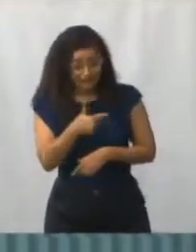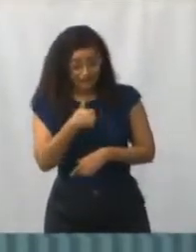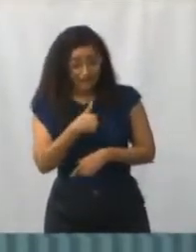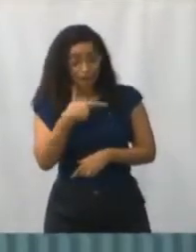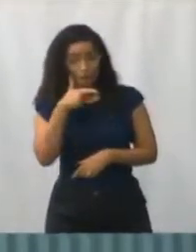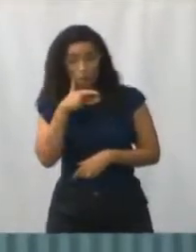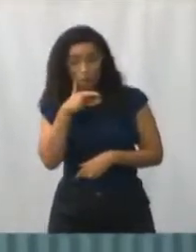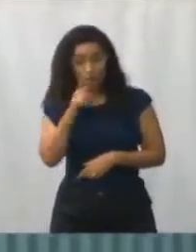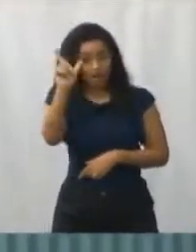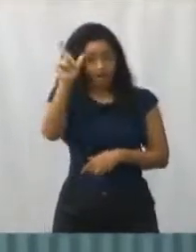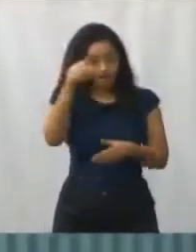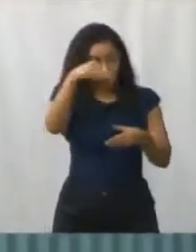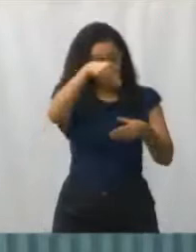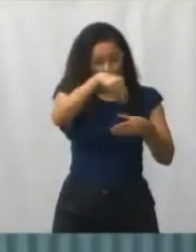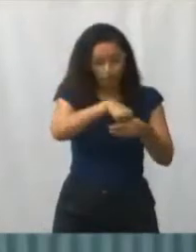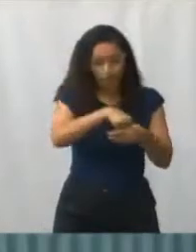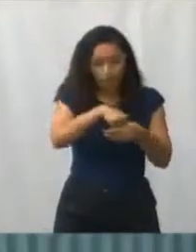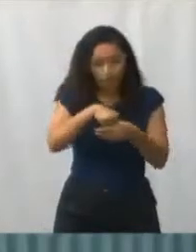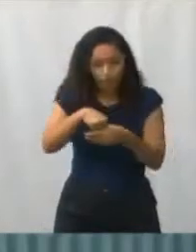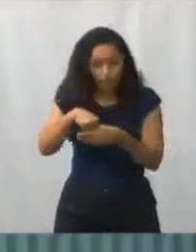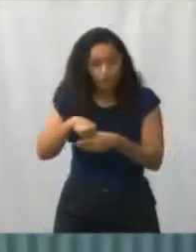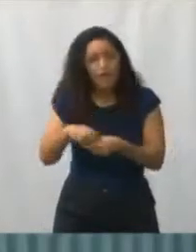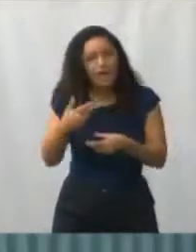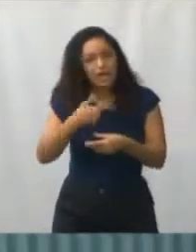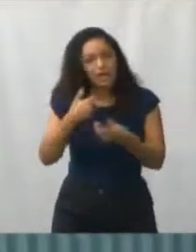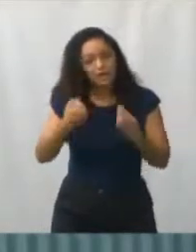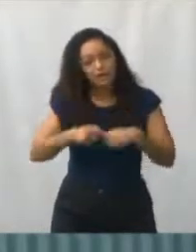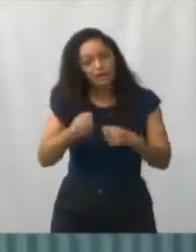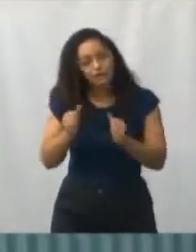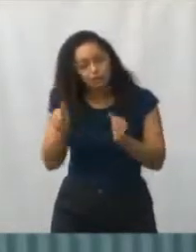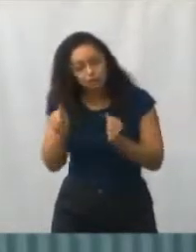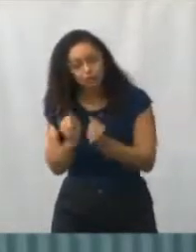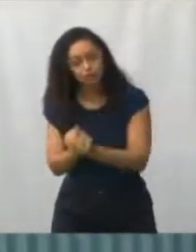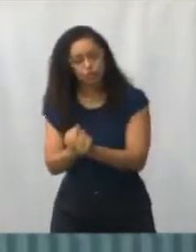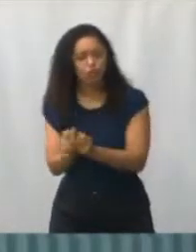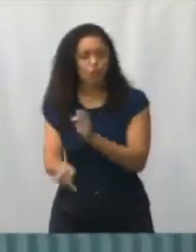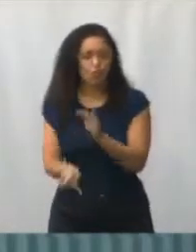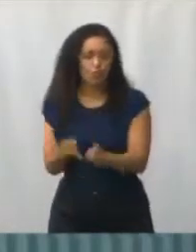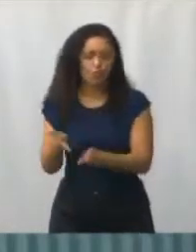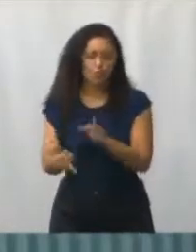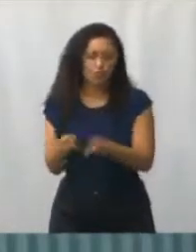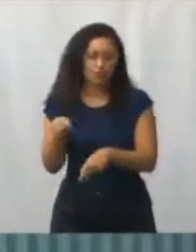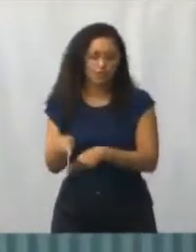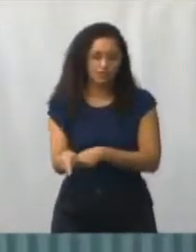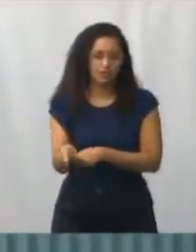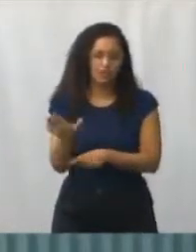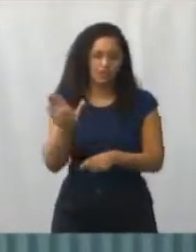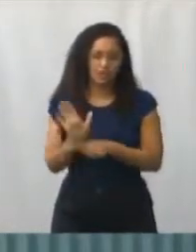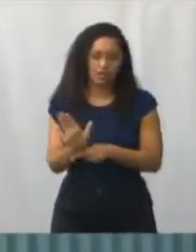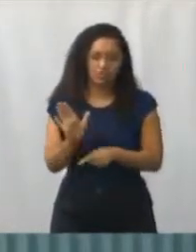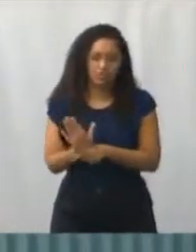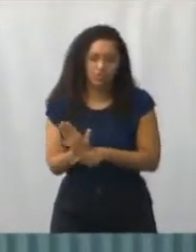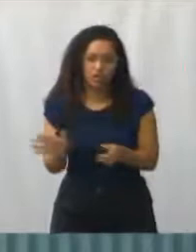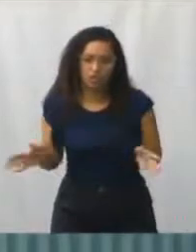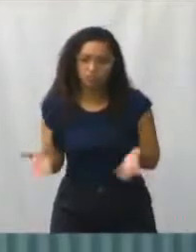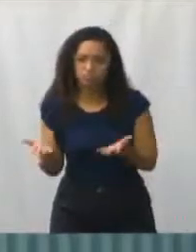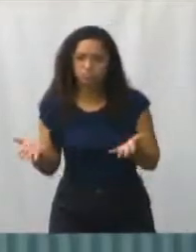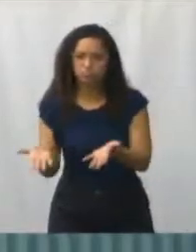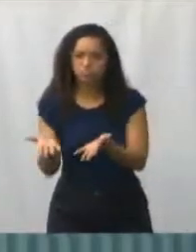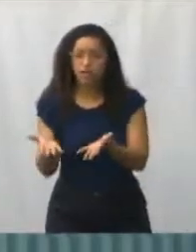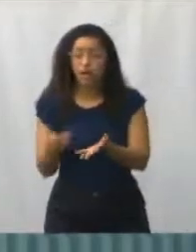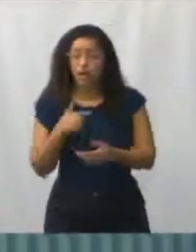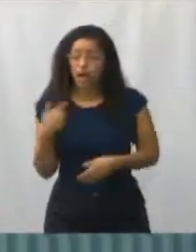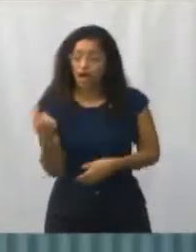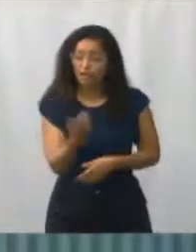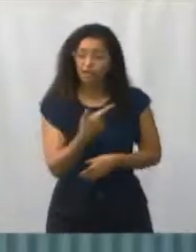nas áreas mais carentes, batalhando, porque eu acho que essas pessoas precisam ter voz, precisam ter representação, porque nós